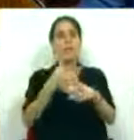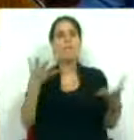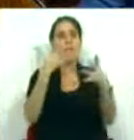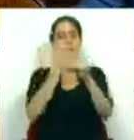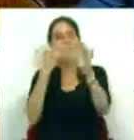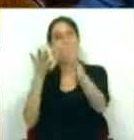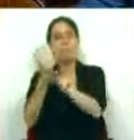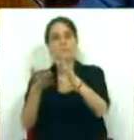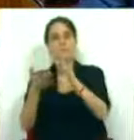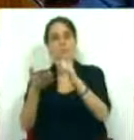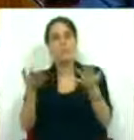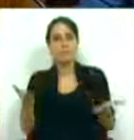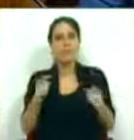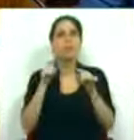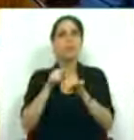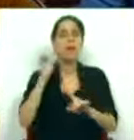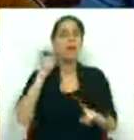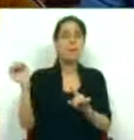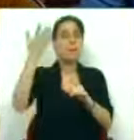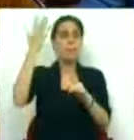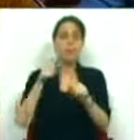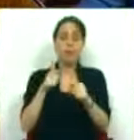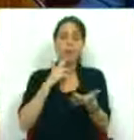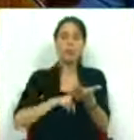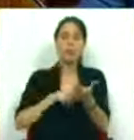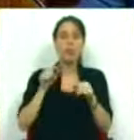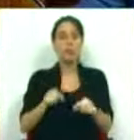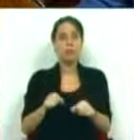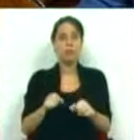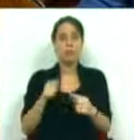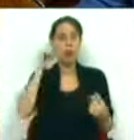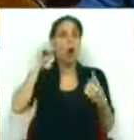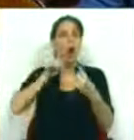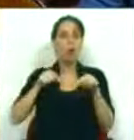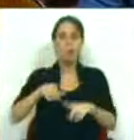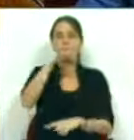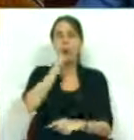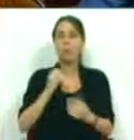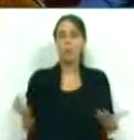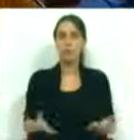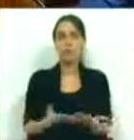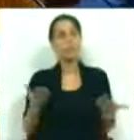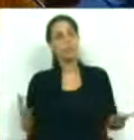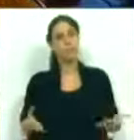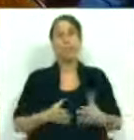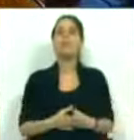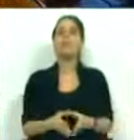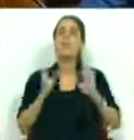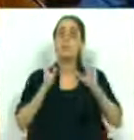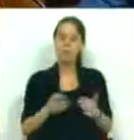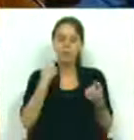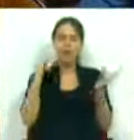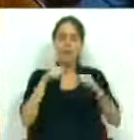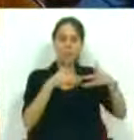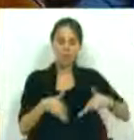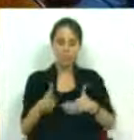empregabilidade, são um dos principais fatores e objetivos deste Governo. Por isso, impõe